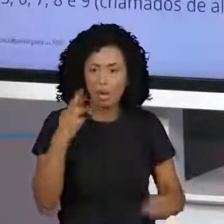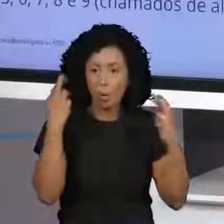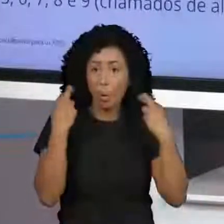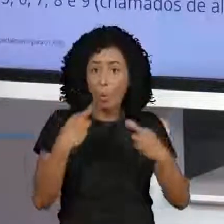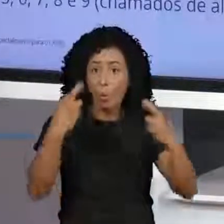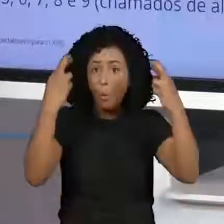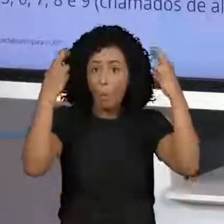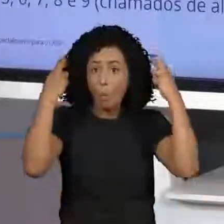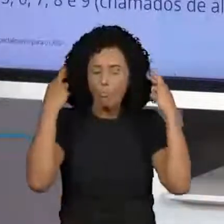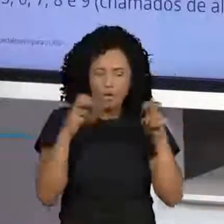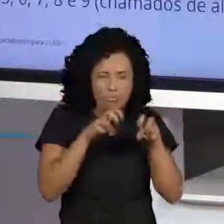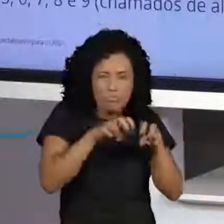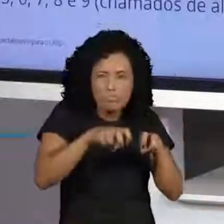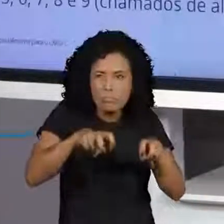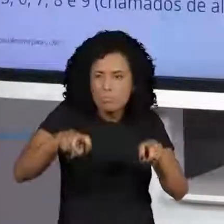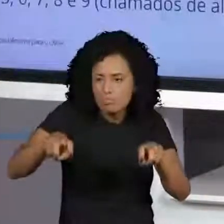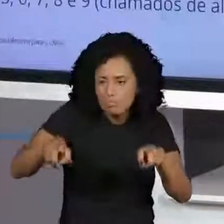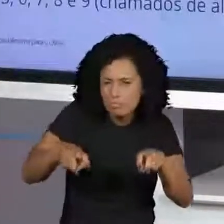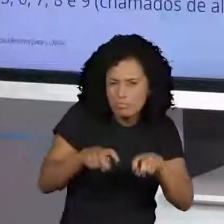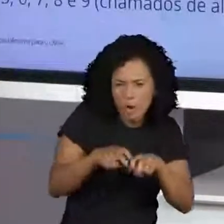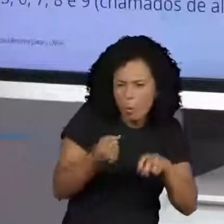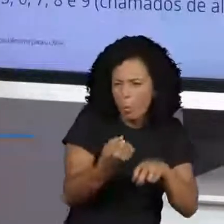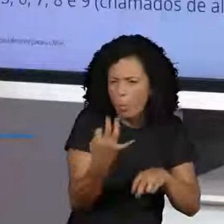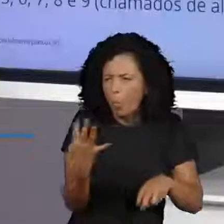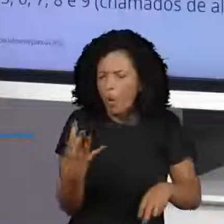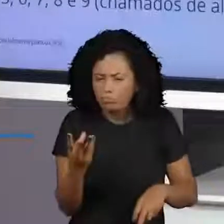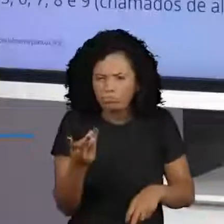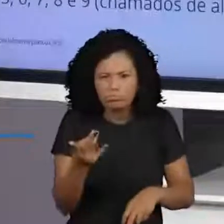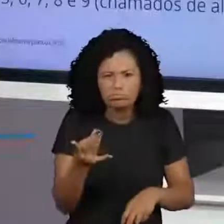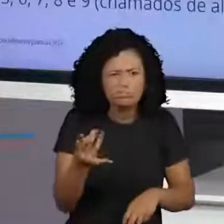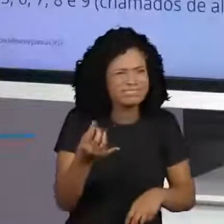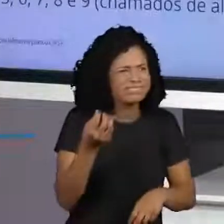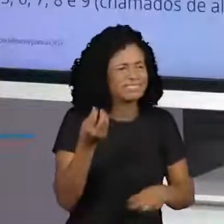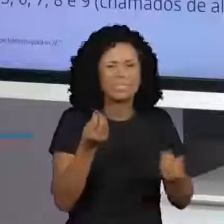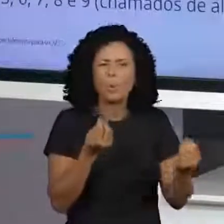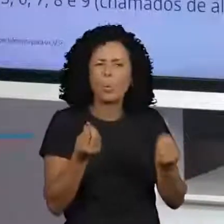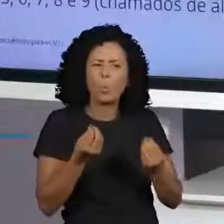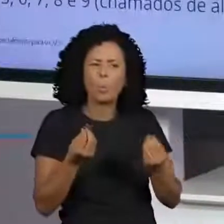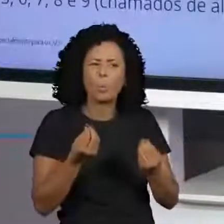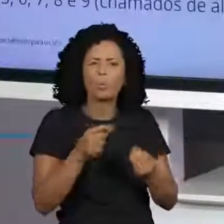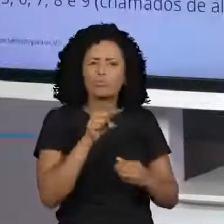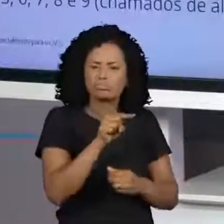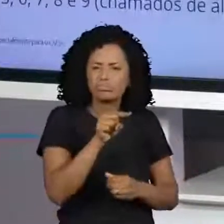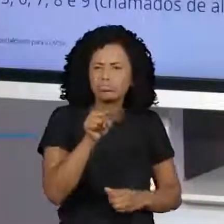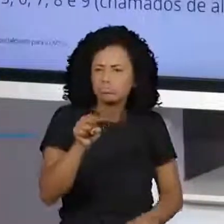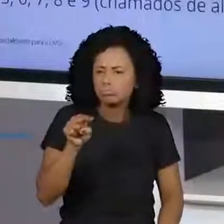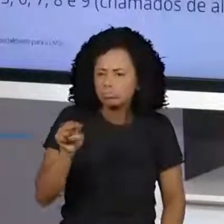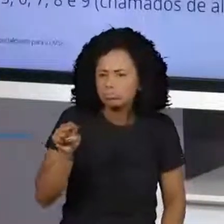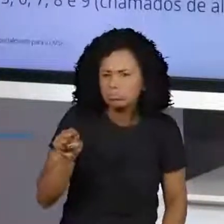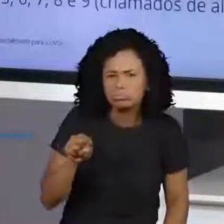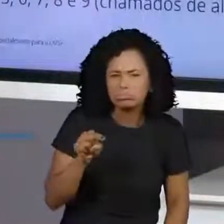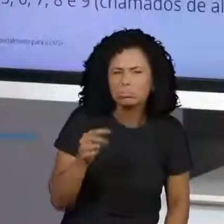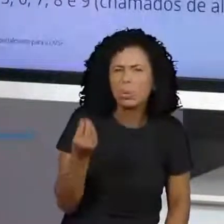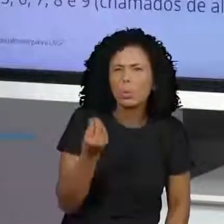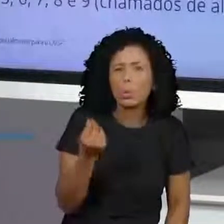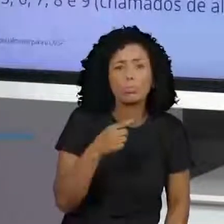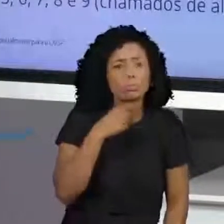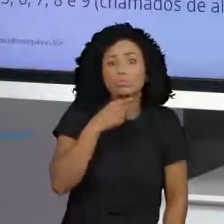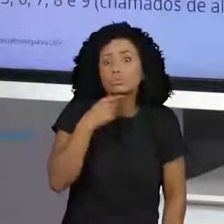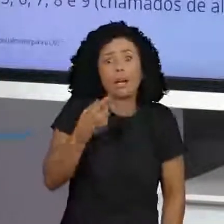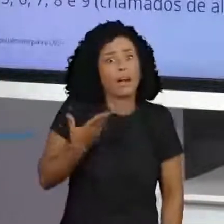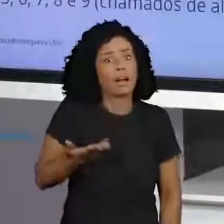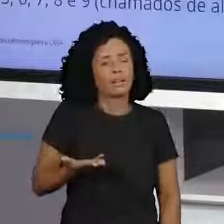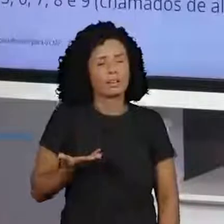ovelhas, os seus carneiros, seus bois, as suas vacas. E eles não conseguiam contar. Como eles iam fazer?